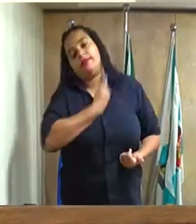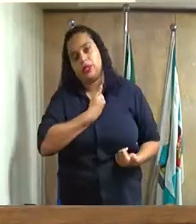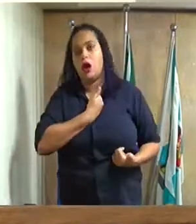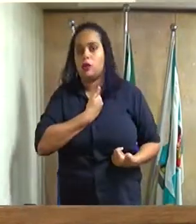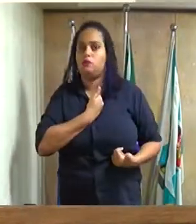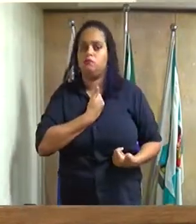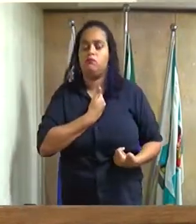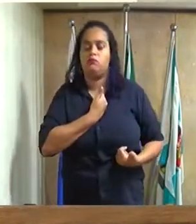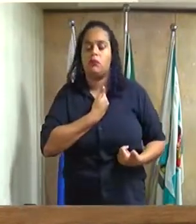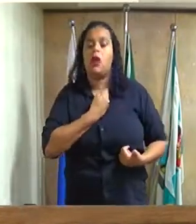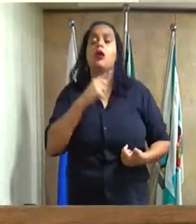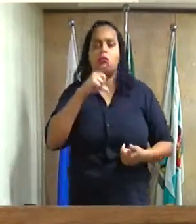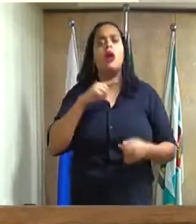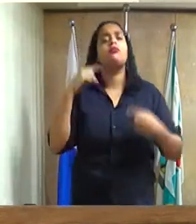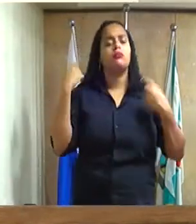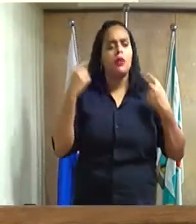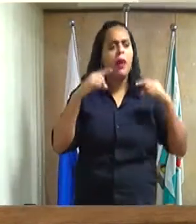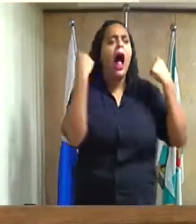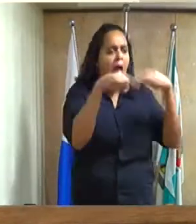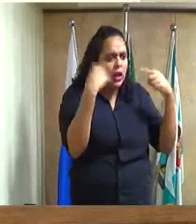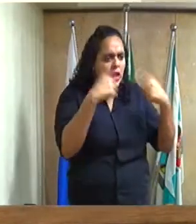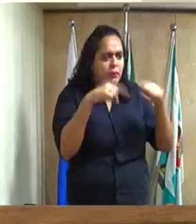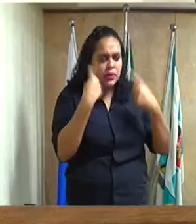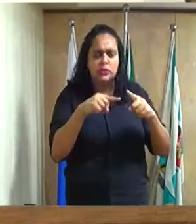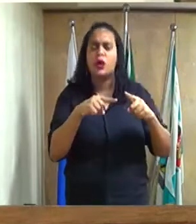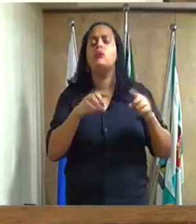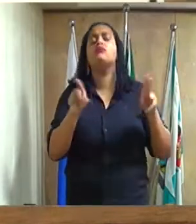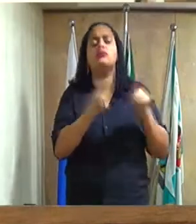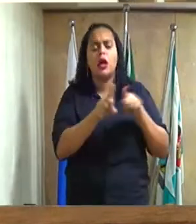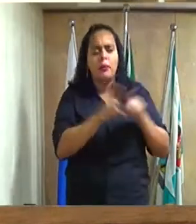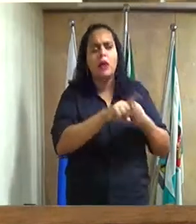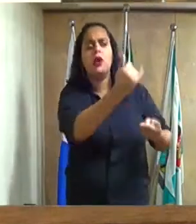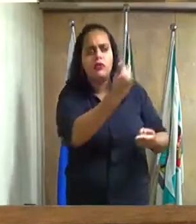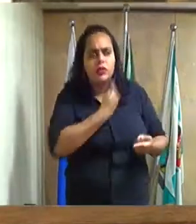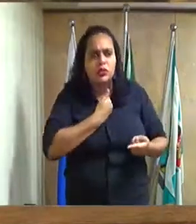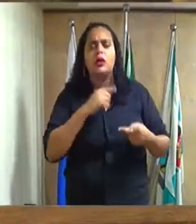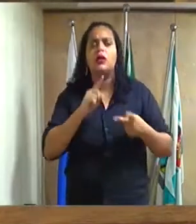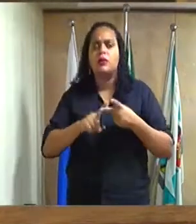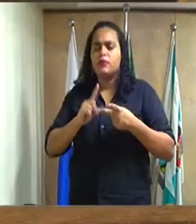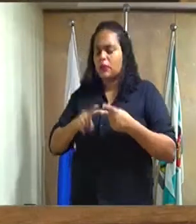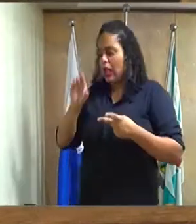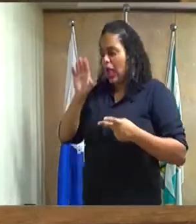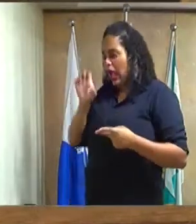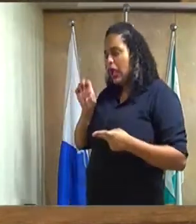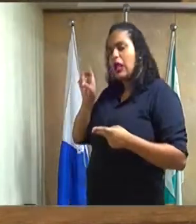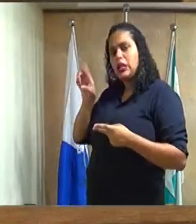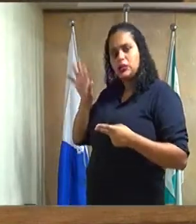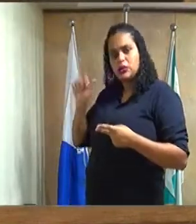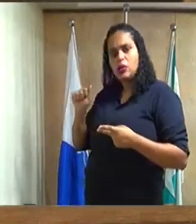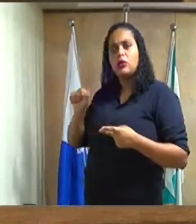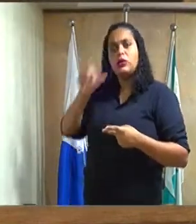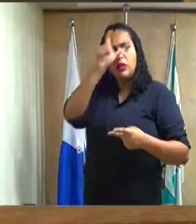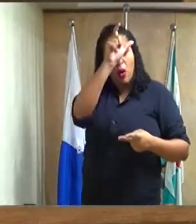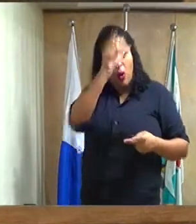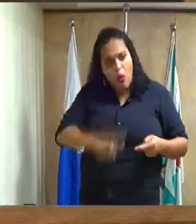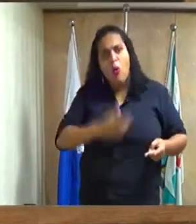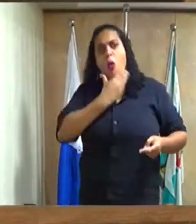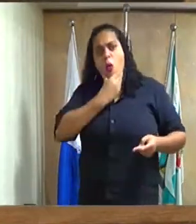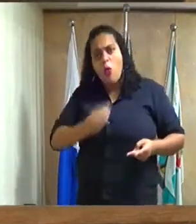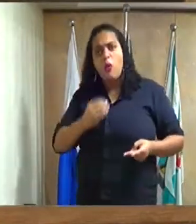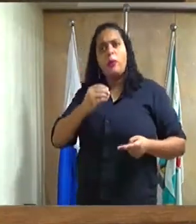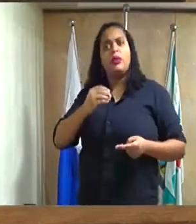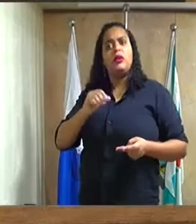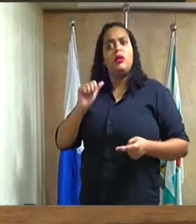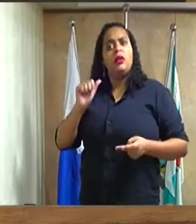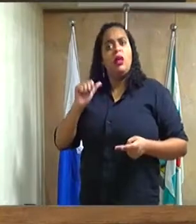Existe uma denúncia de favorecimento ilícito desse senhor, que ocupa um cargo